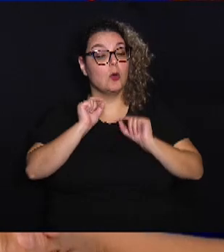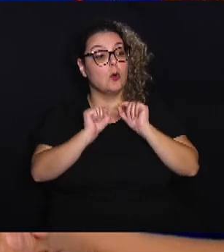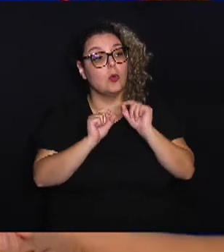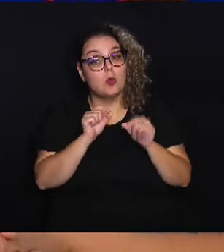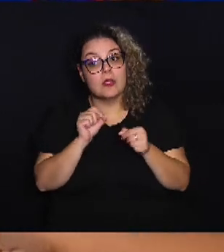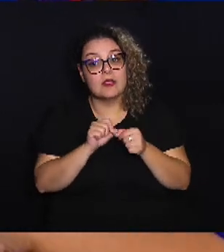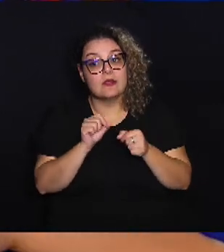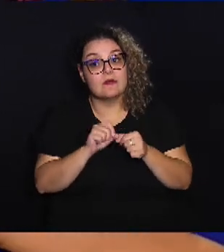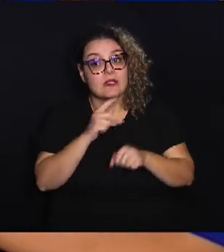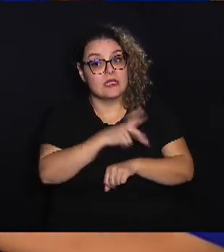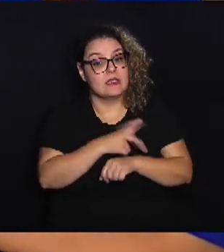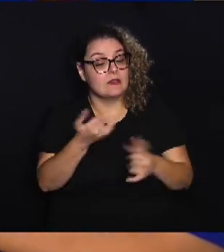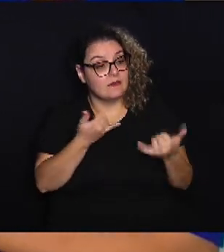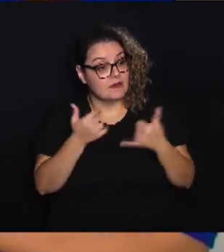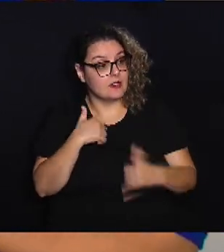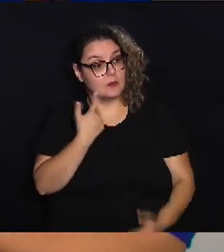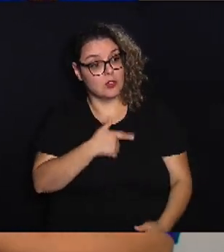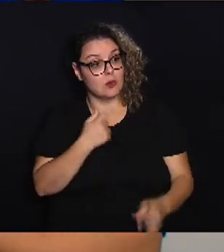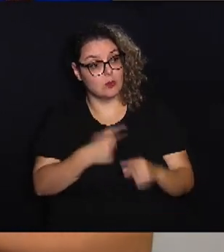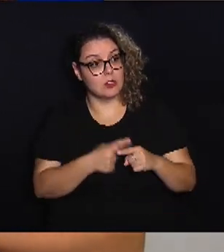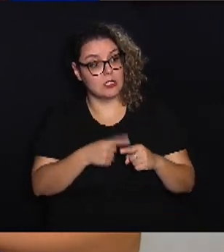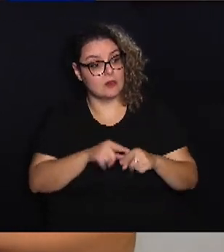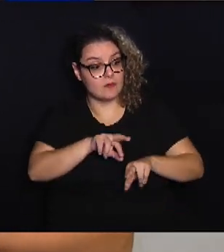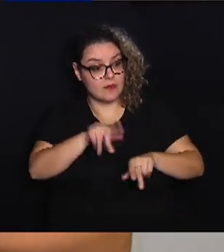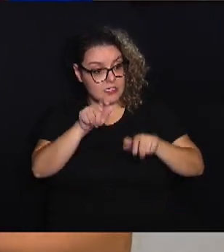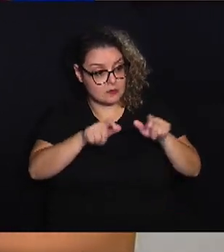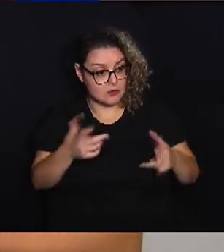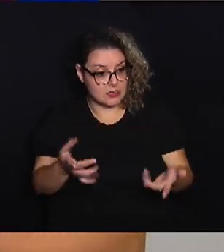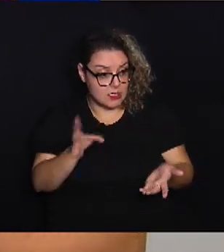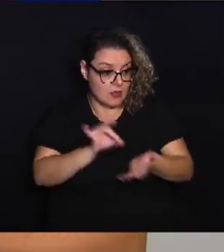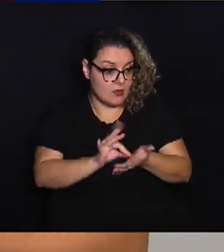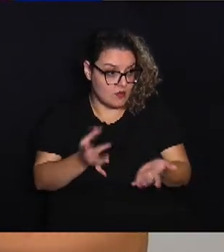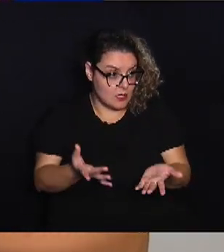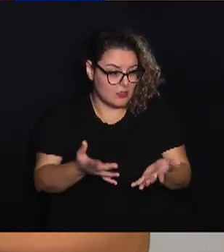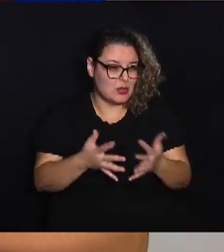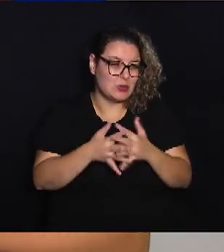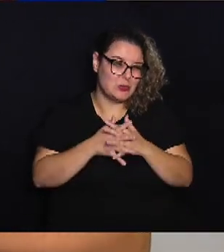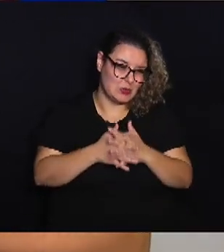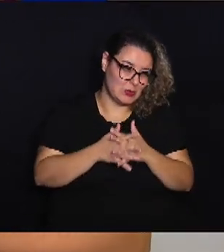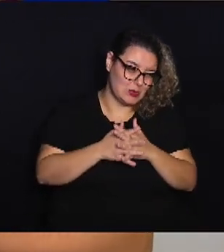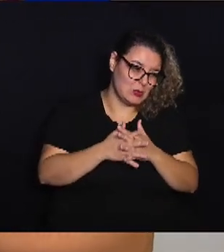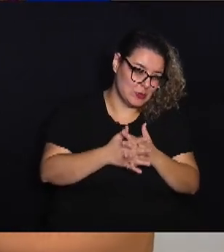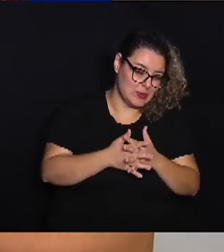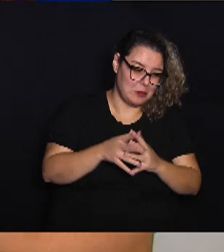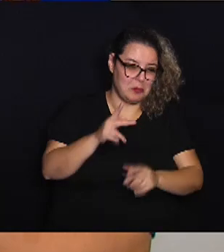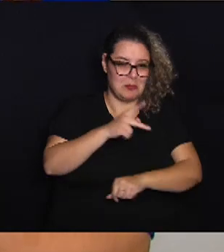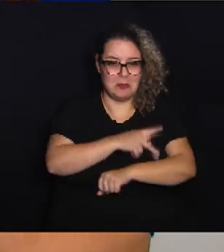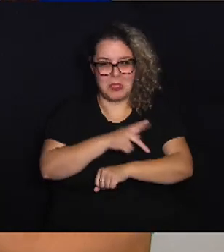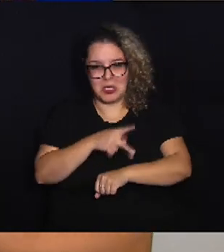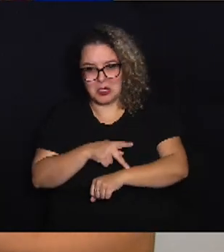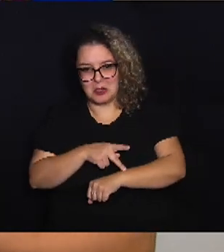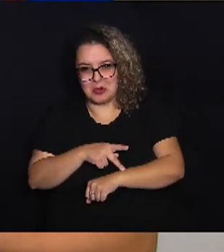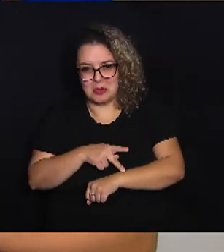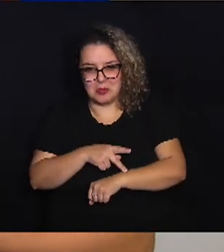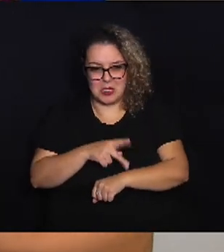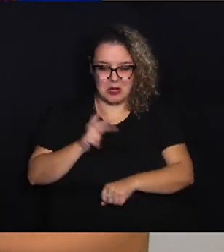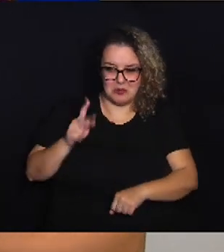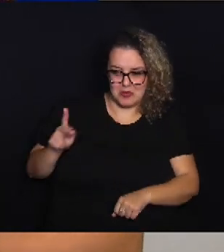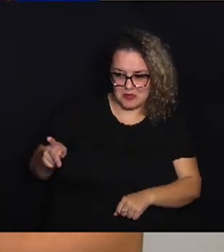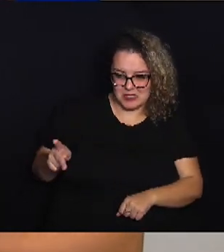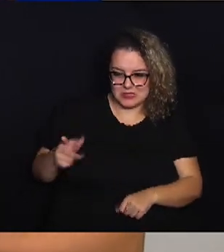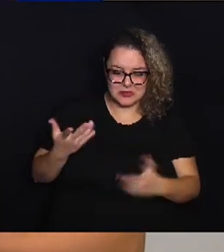pedagoga? Conta para a gente, porque muita gente na verdade confunde, não é? Pedagoga, pedagogo com professor,